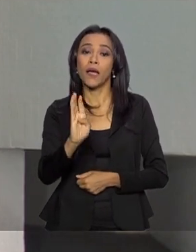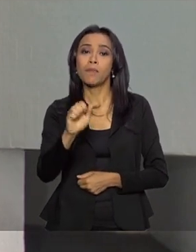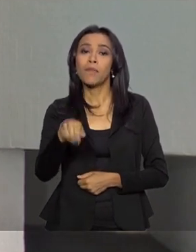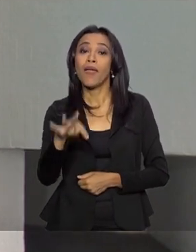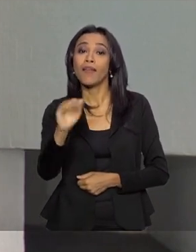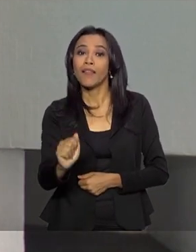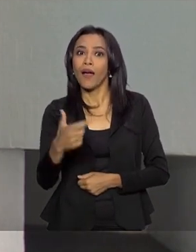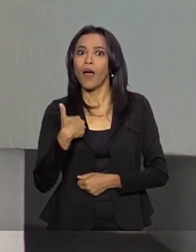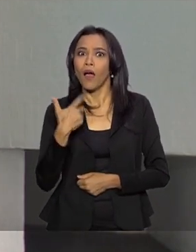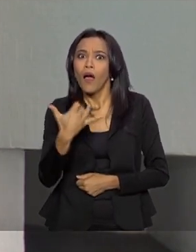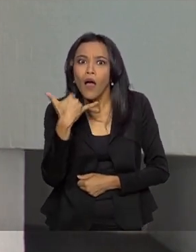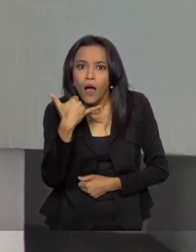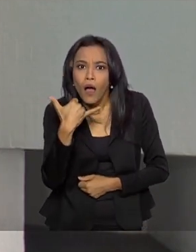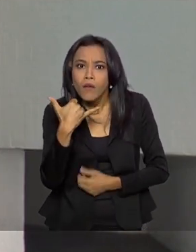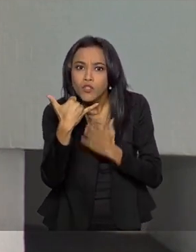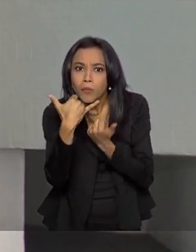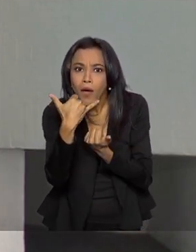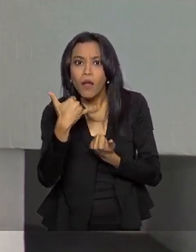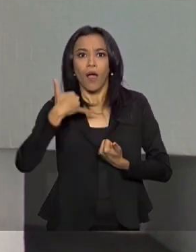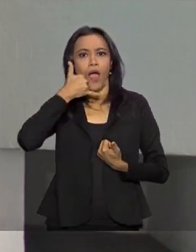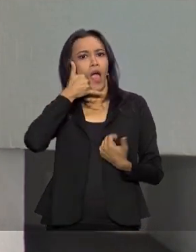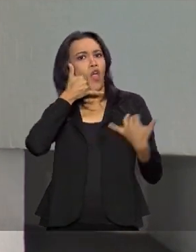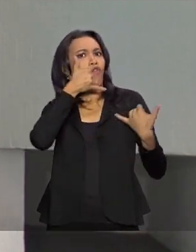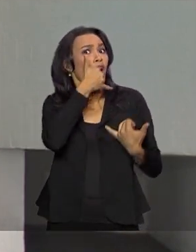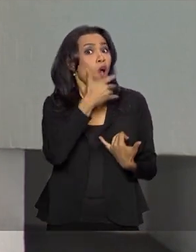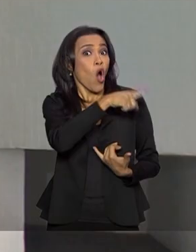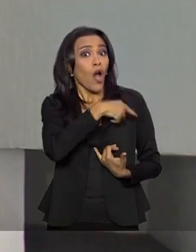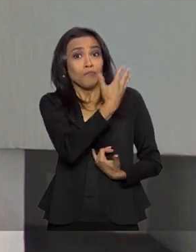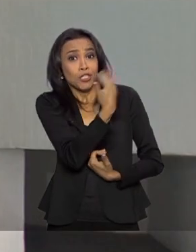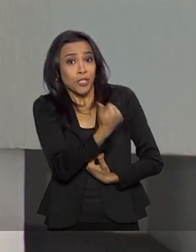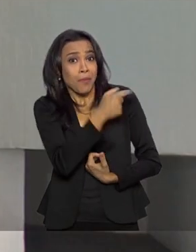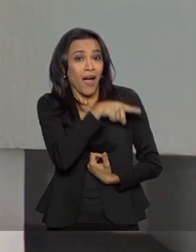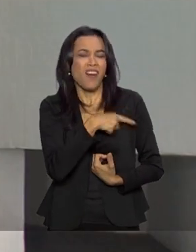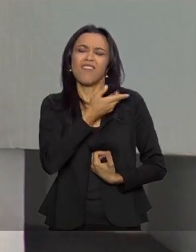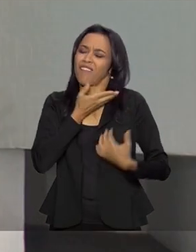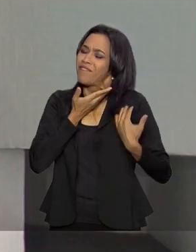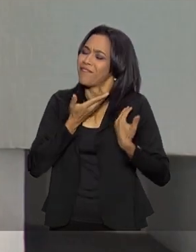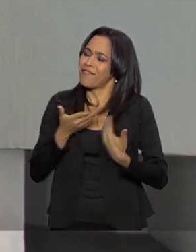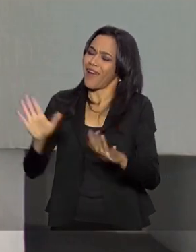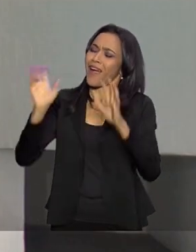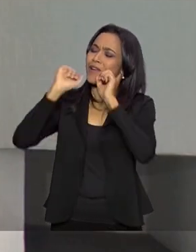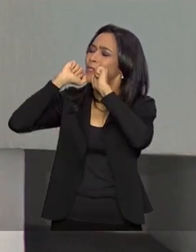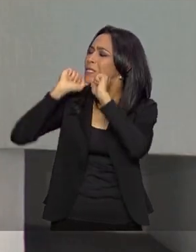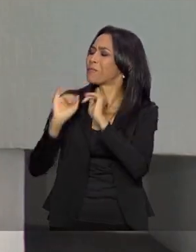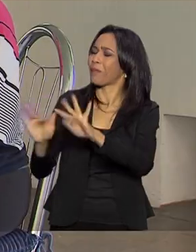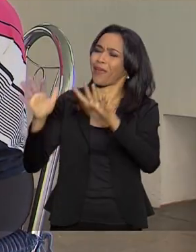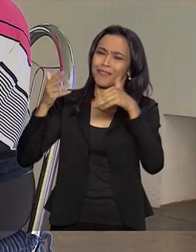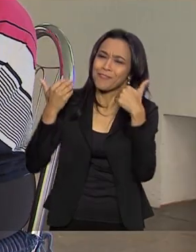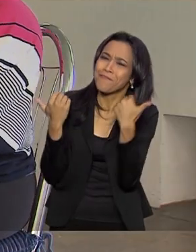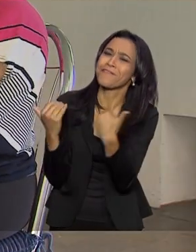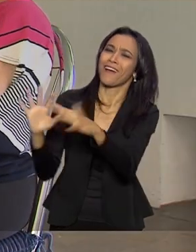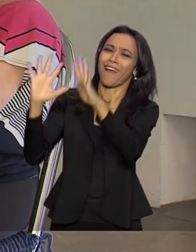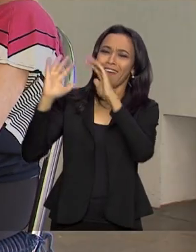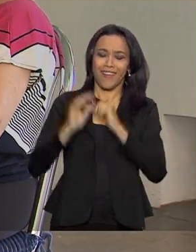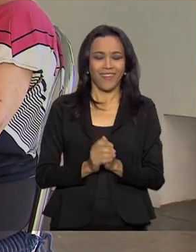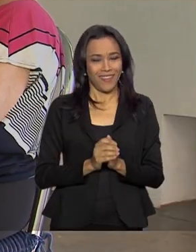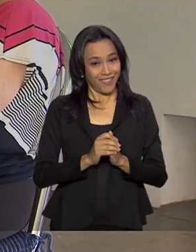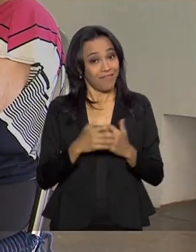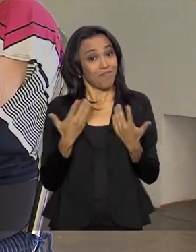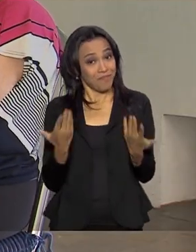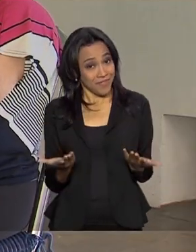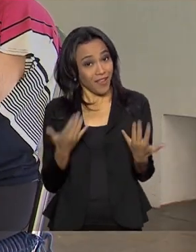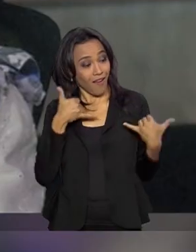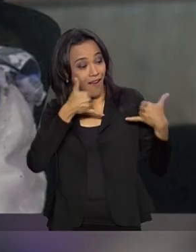Zilka, eu vou fazer... Vai com todas as gratas, todas as bênçãos, querida. Ai, que linda! Não,